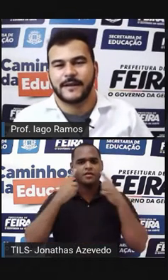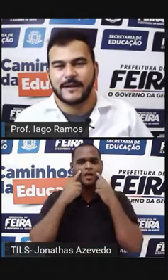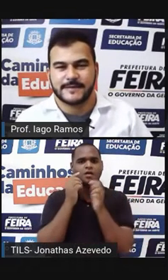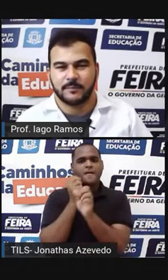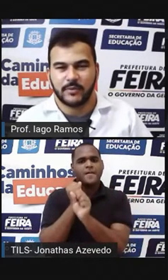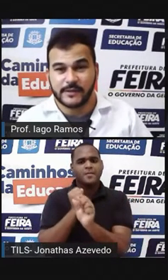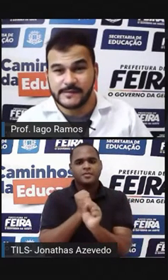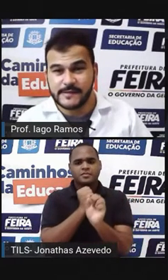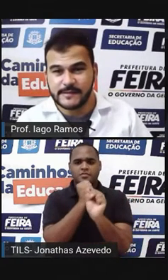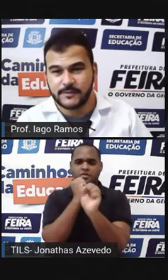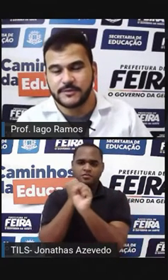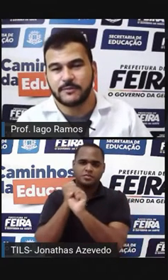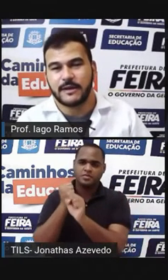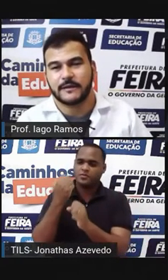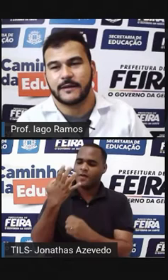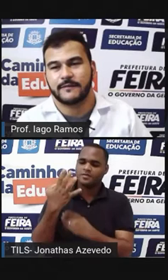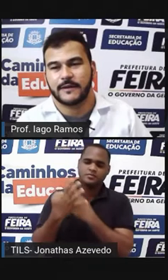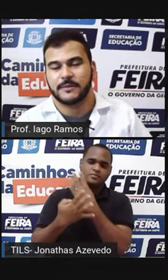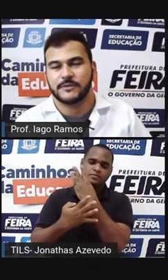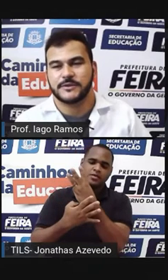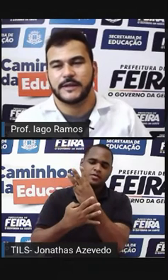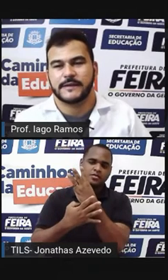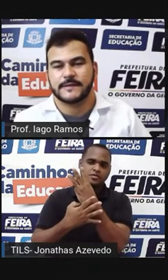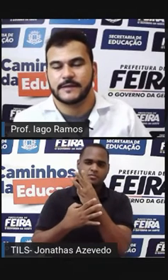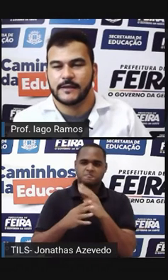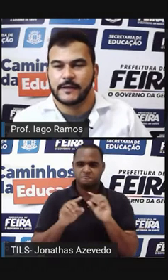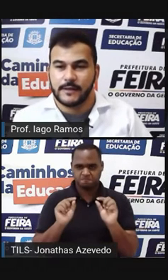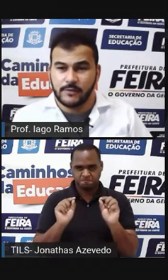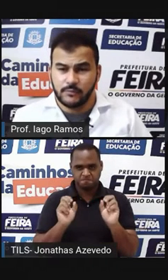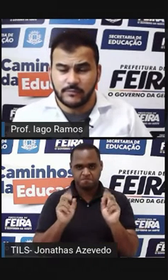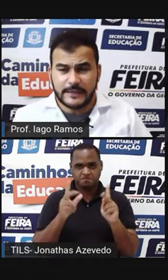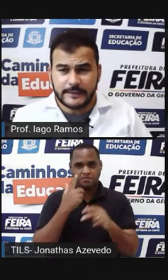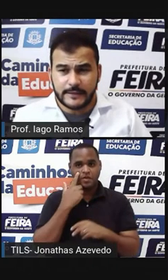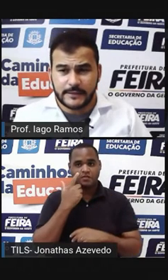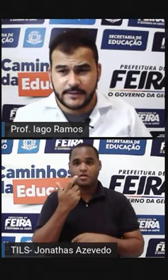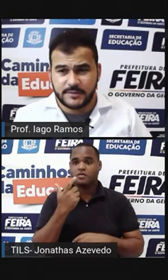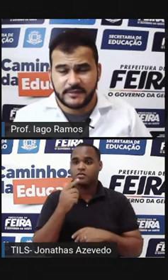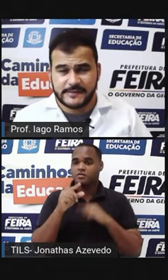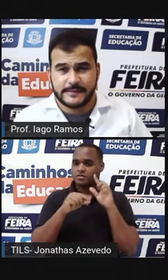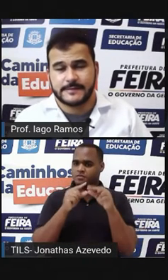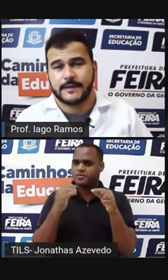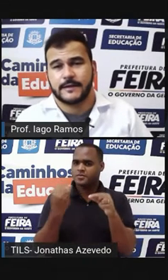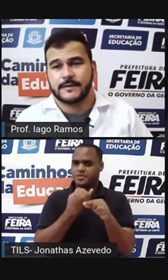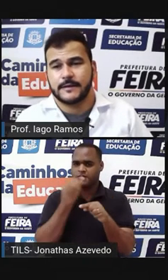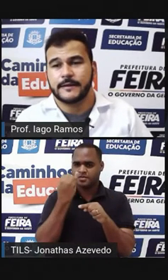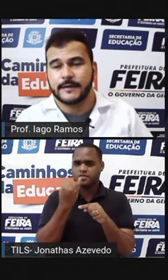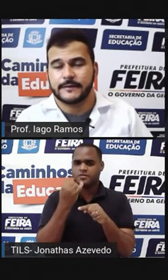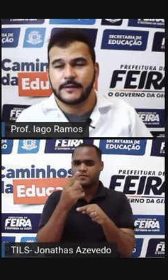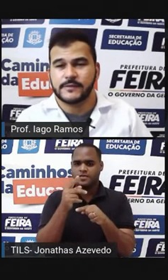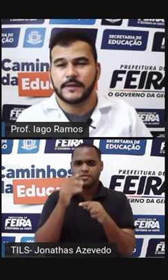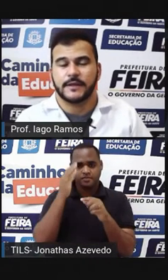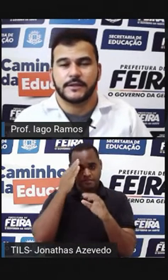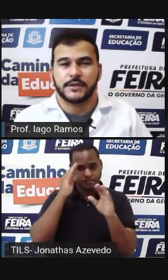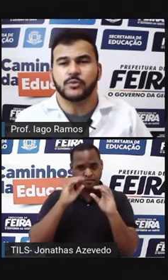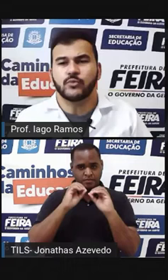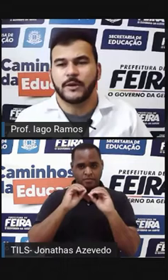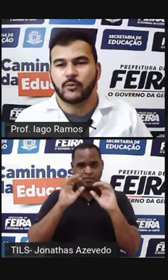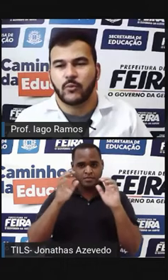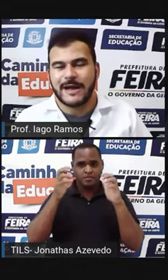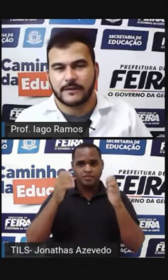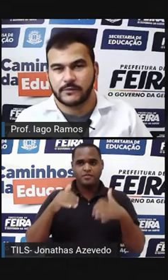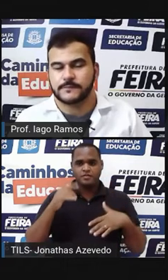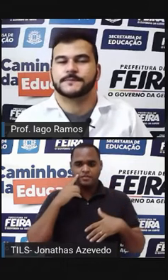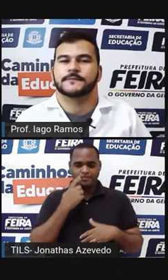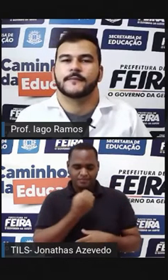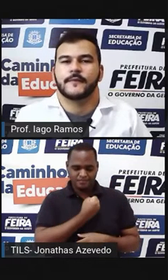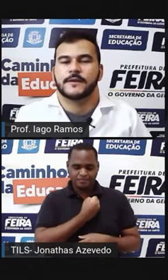Essa potenciação de 4 elevado a menos 3 Um detalhe que a gente precisa entender é o seguinte Que o número